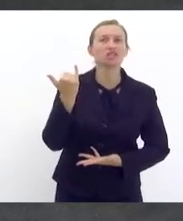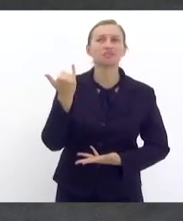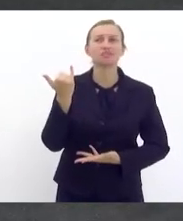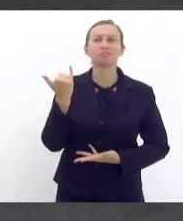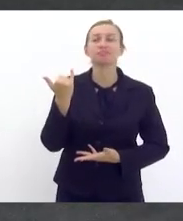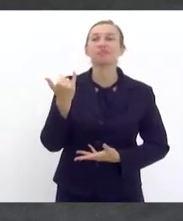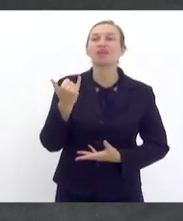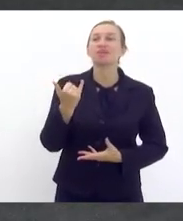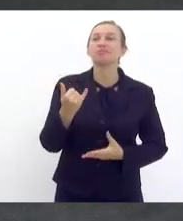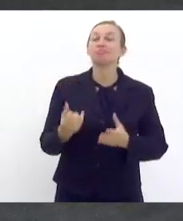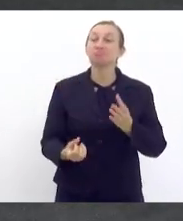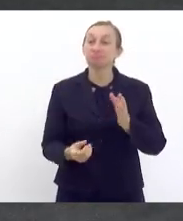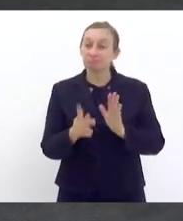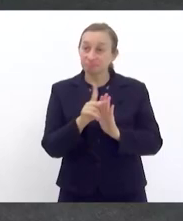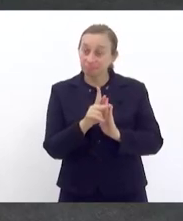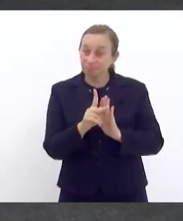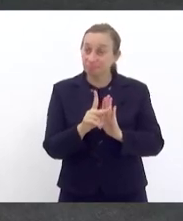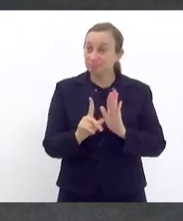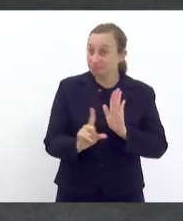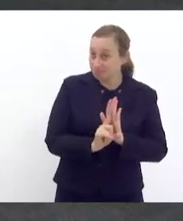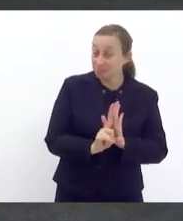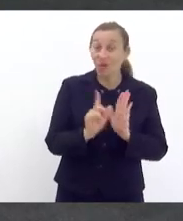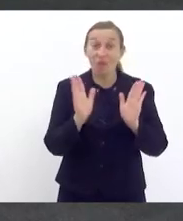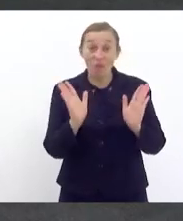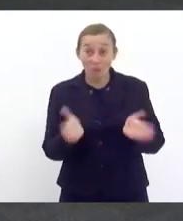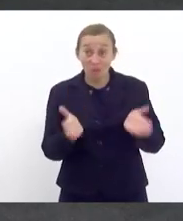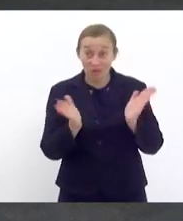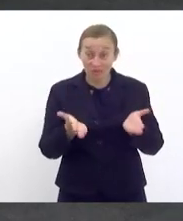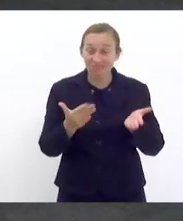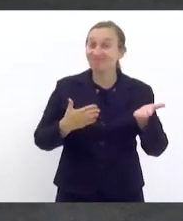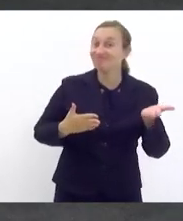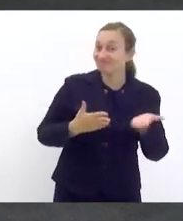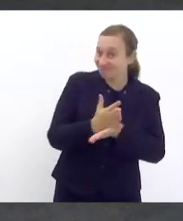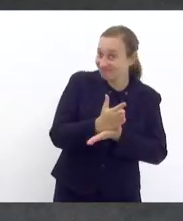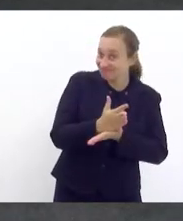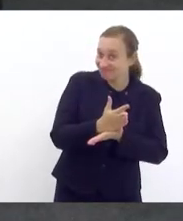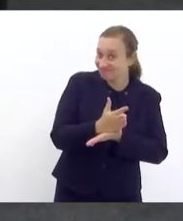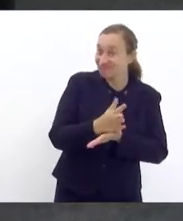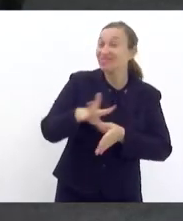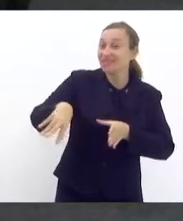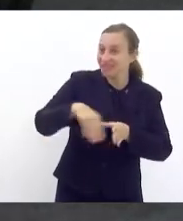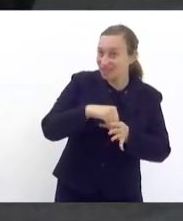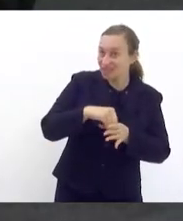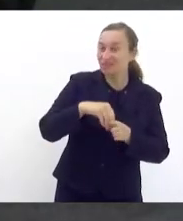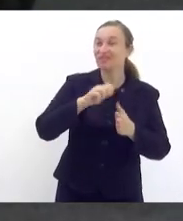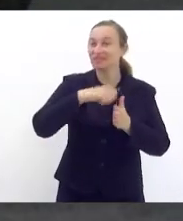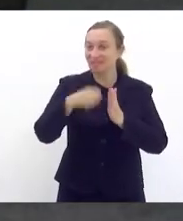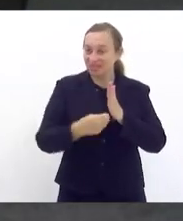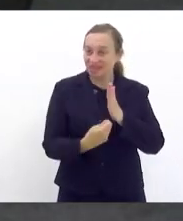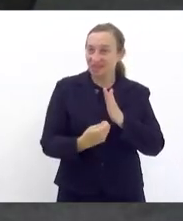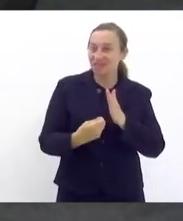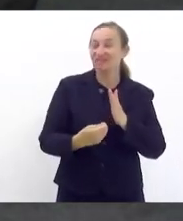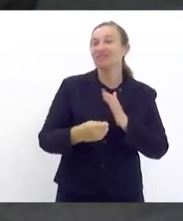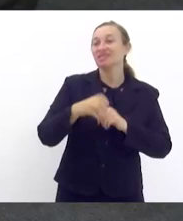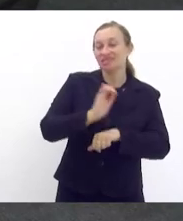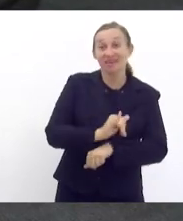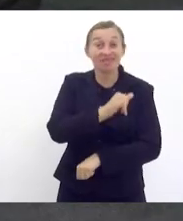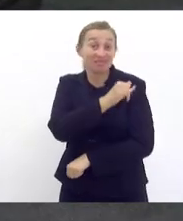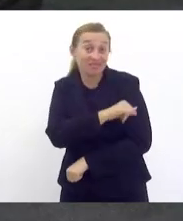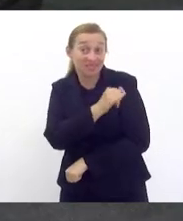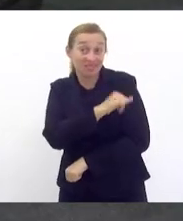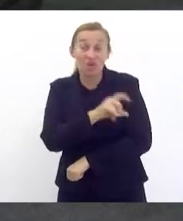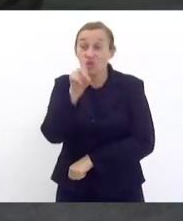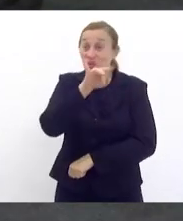projeto de lei, hoje aprovado, que inclui no calendário oficial do Estado do Rio de Janeiro